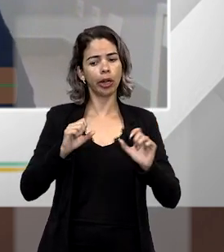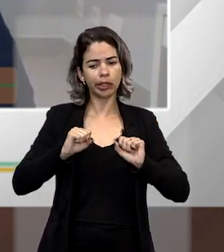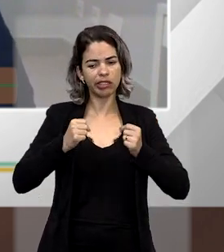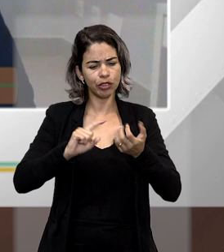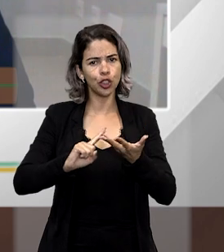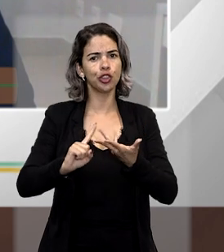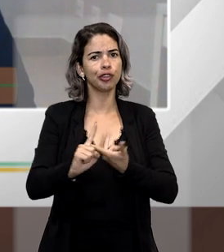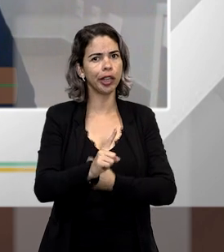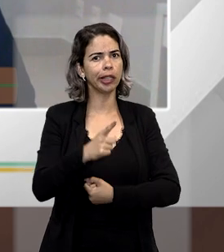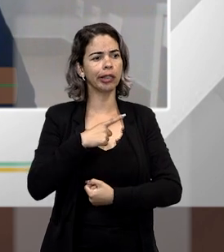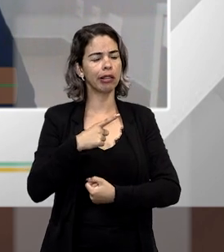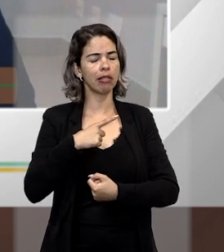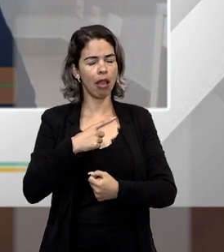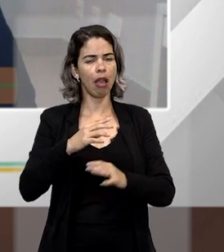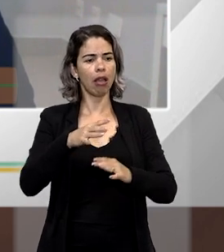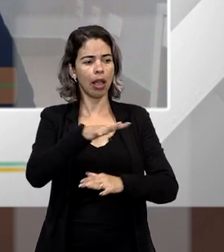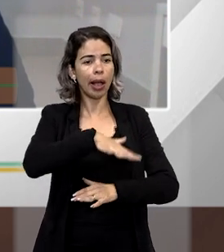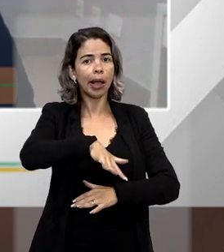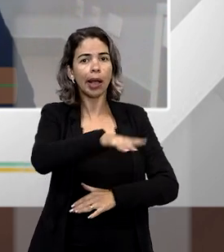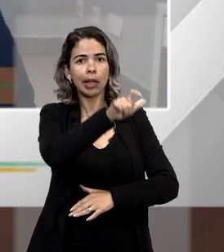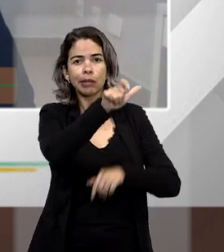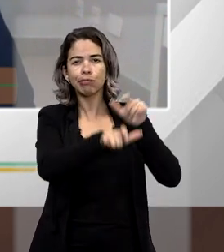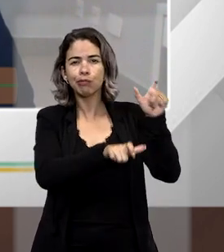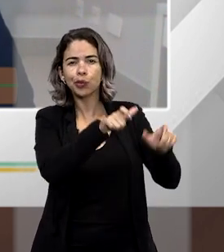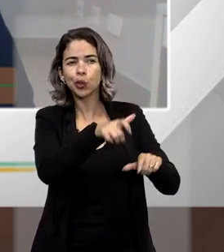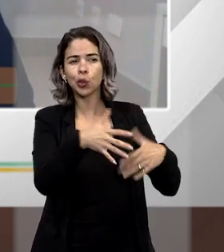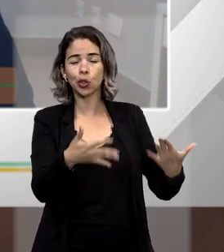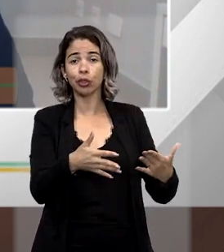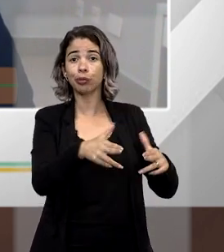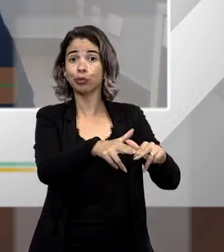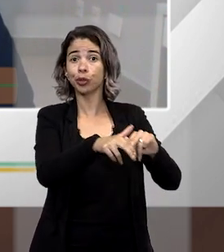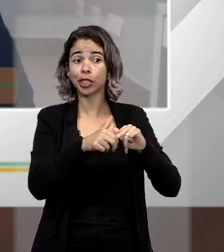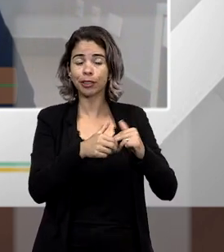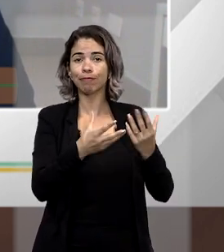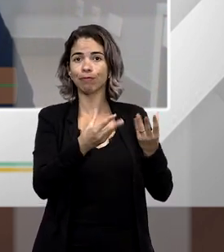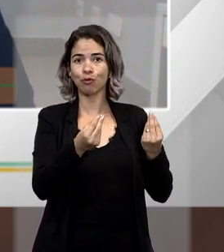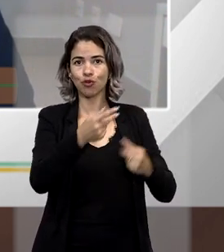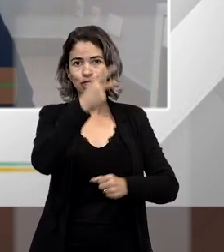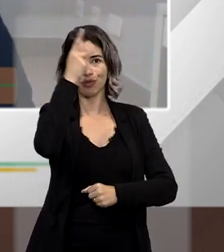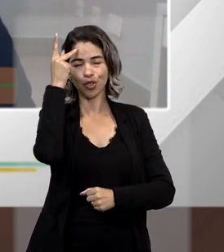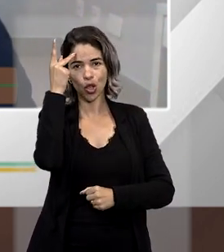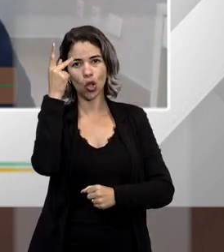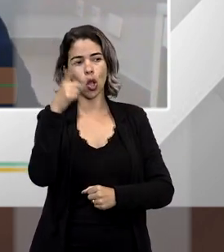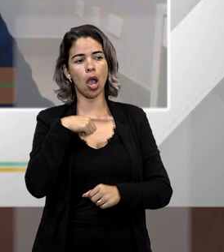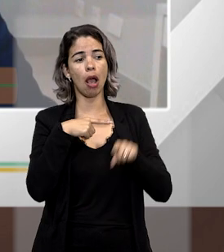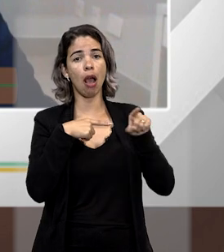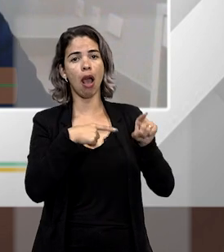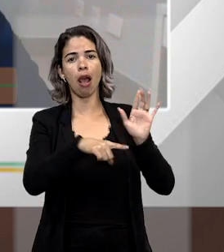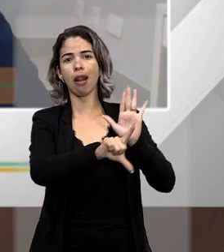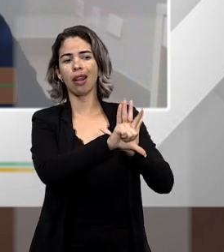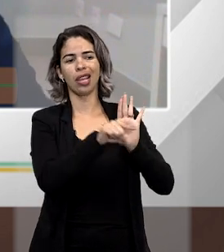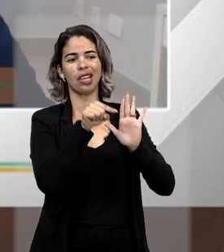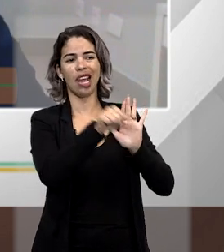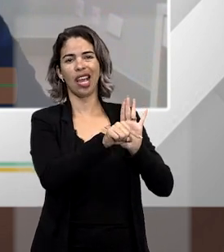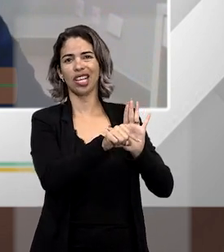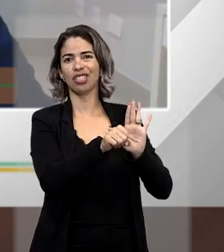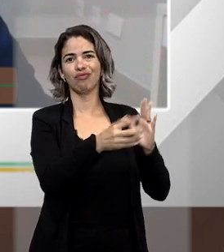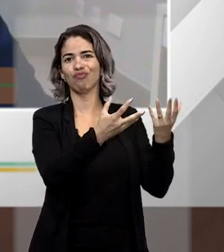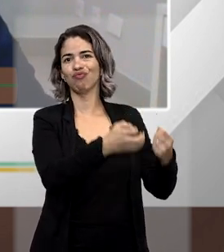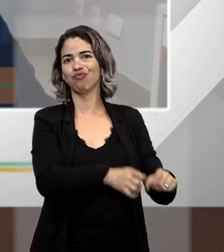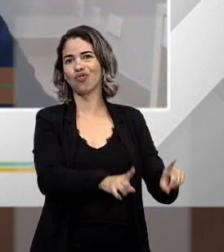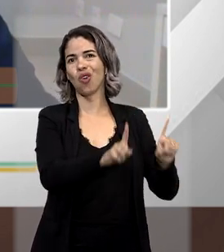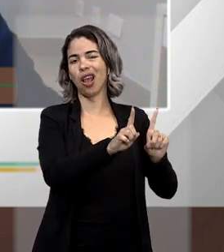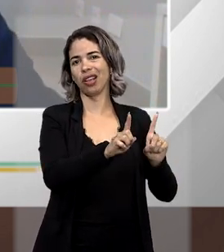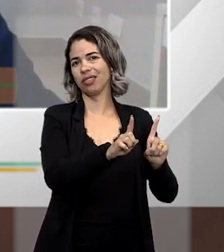inerentes, as defesas dos acusados de uma maneira geral em nosso país, a razão pela qual muita gente defendia que esta lei já não tinha